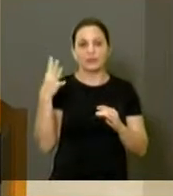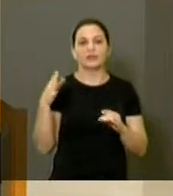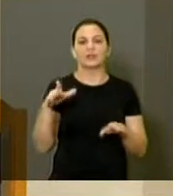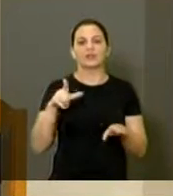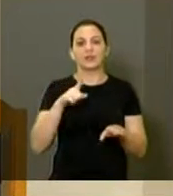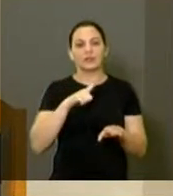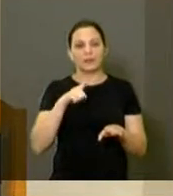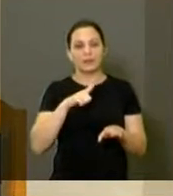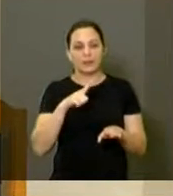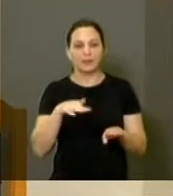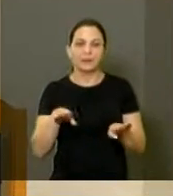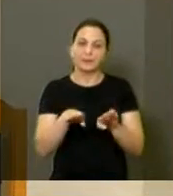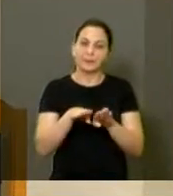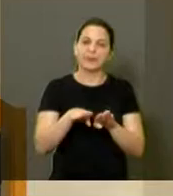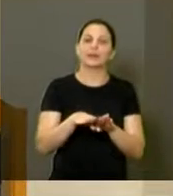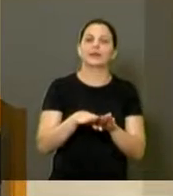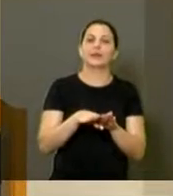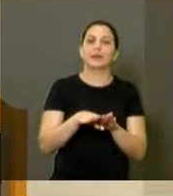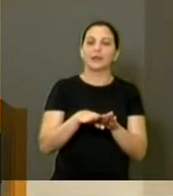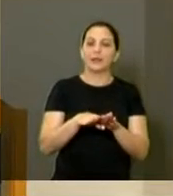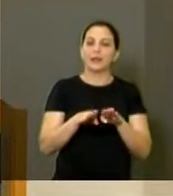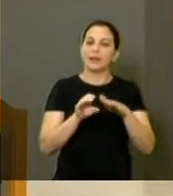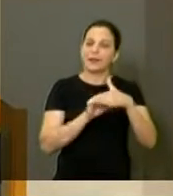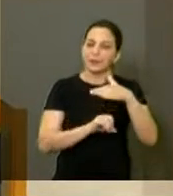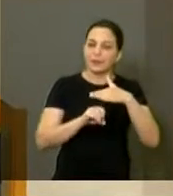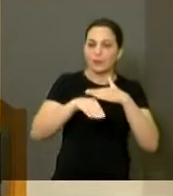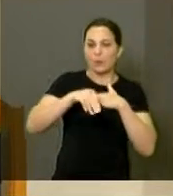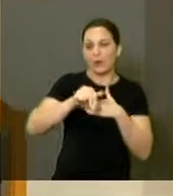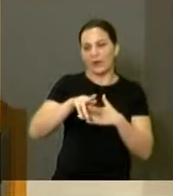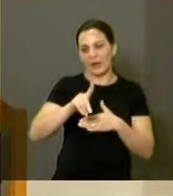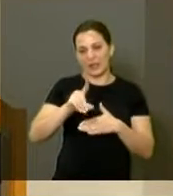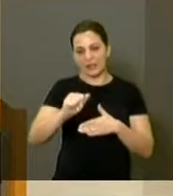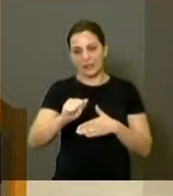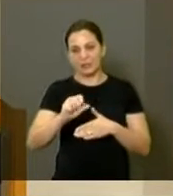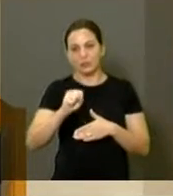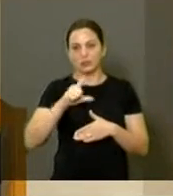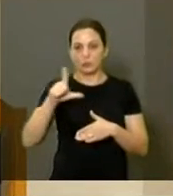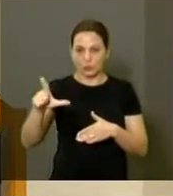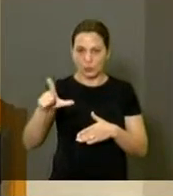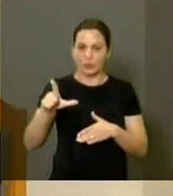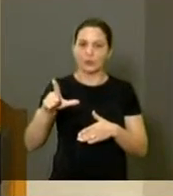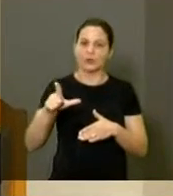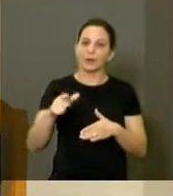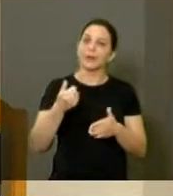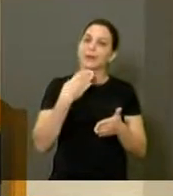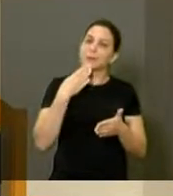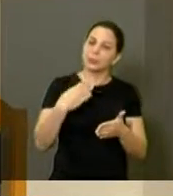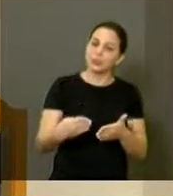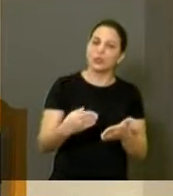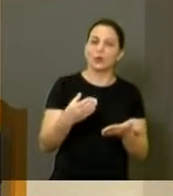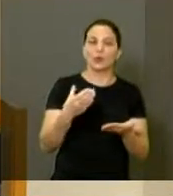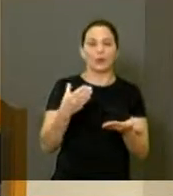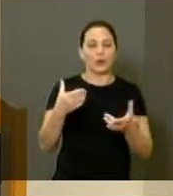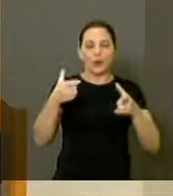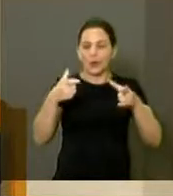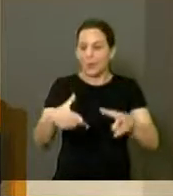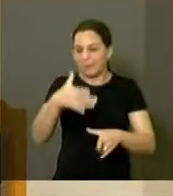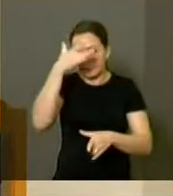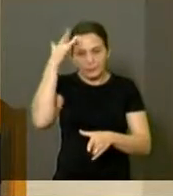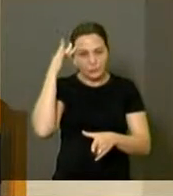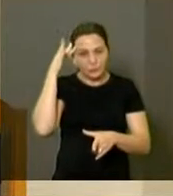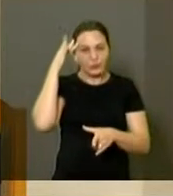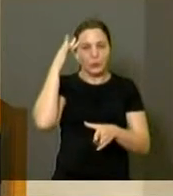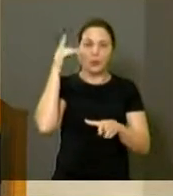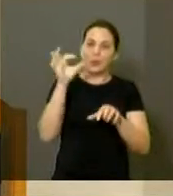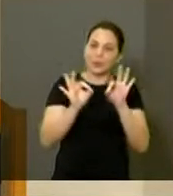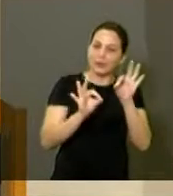Participações S.A. Nós pedimos várias informações sobre cargos, remunerações, o planejamento do